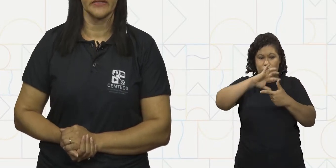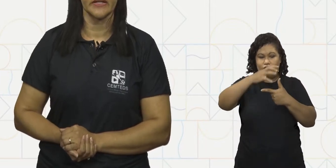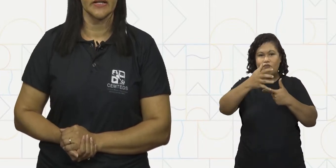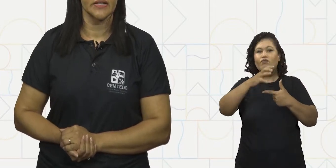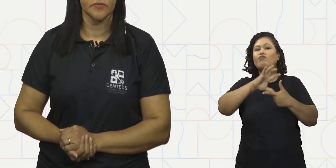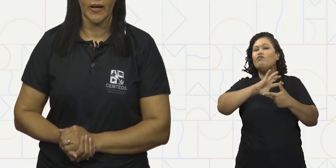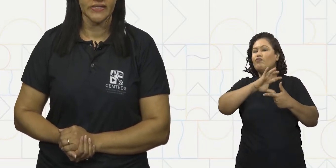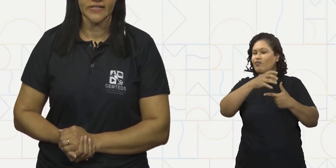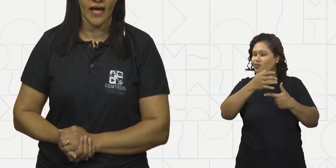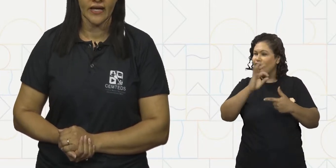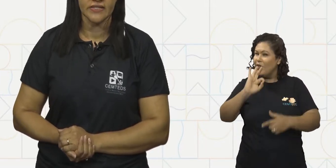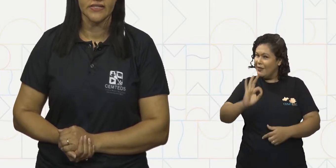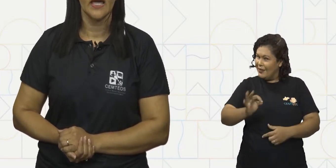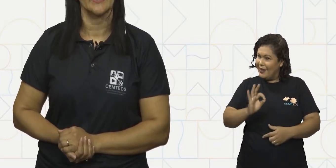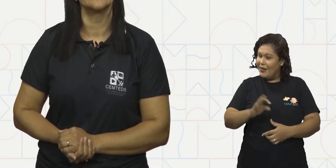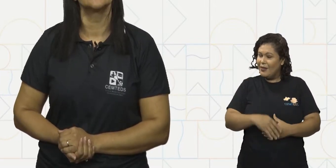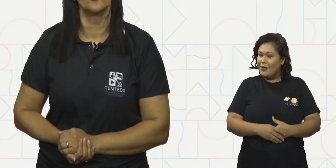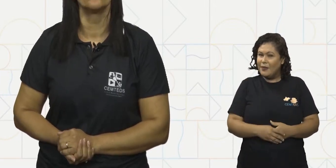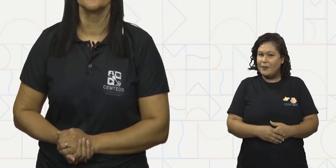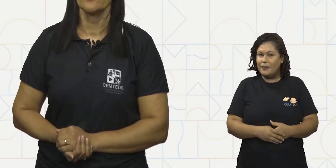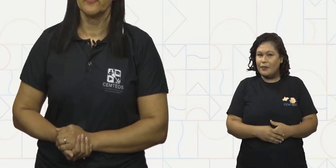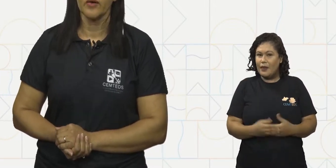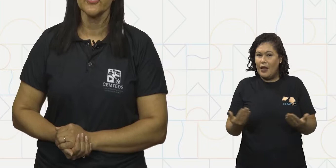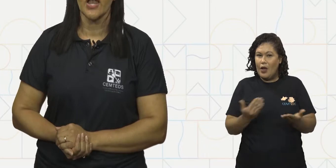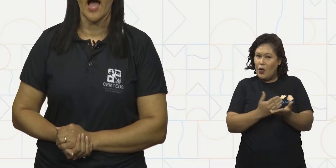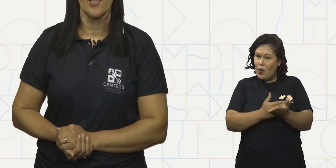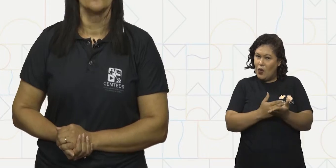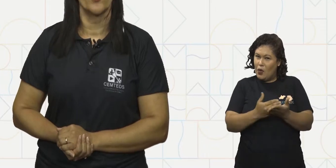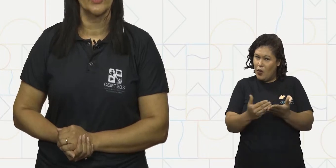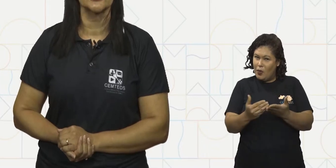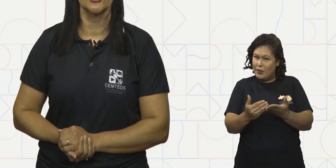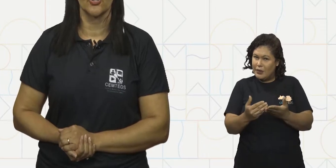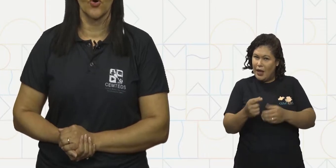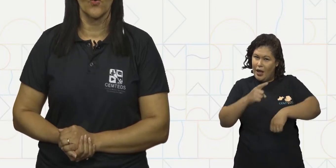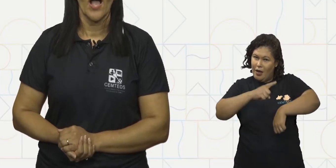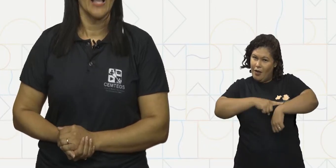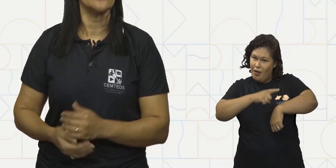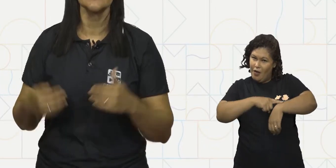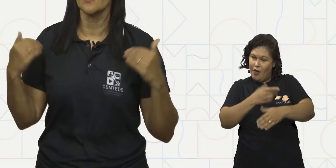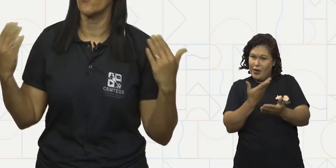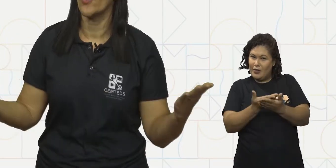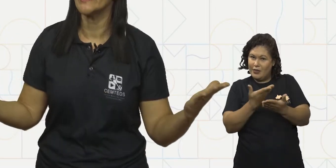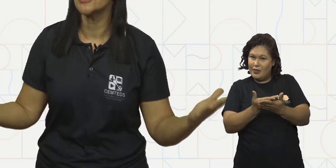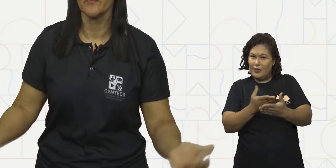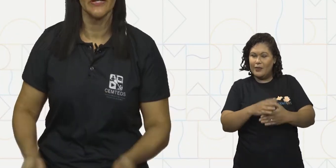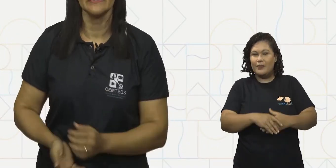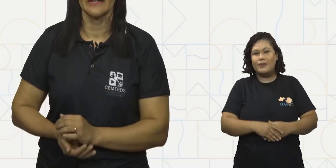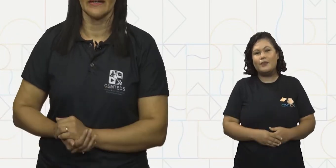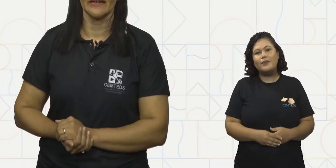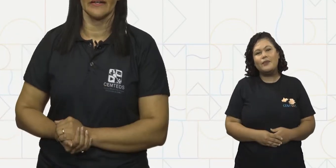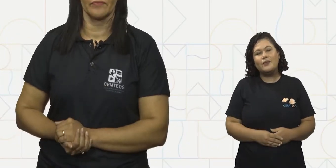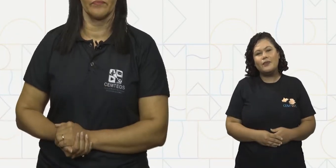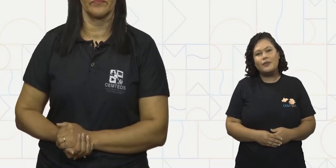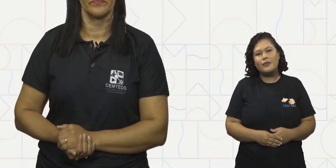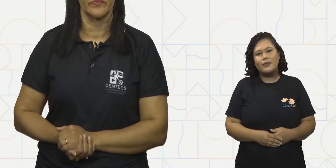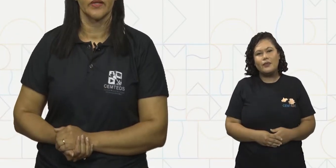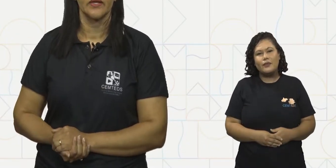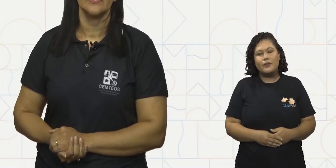geométricas espaciais. Então, vamos lá, porque chegou a nossa hora de aprender!